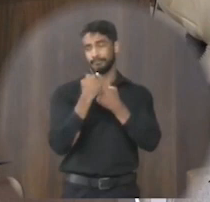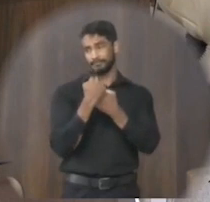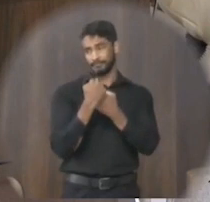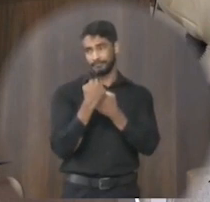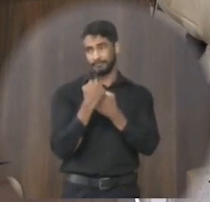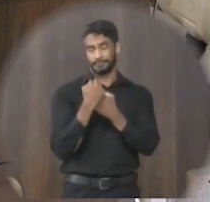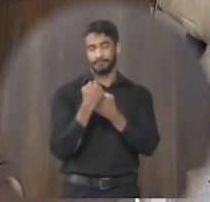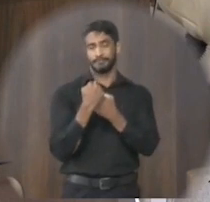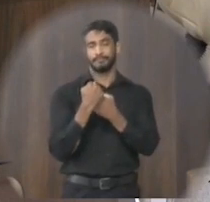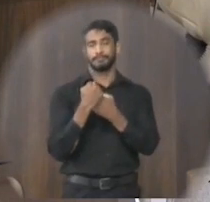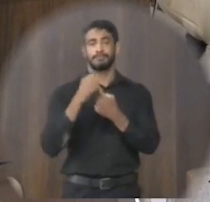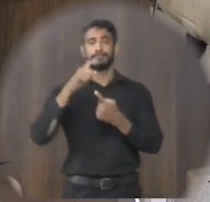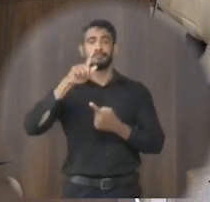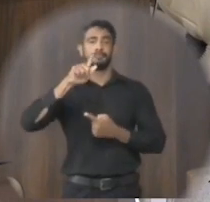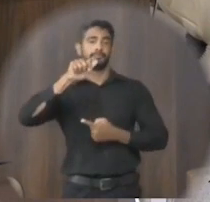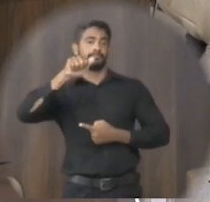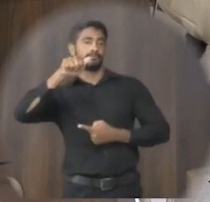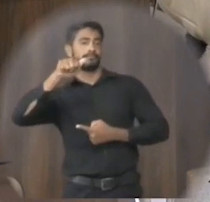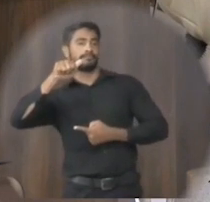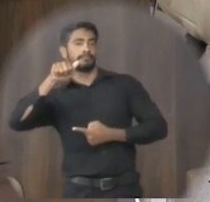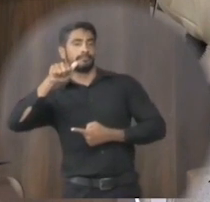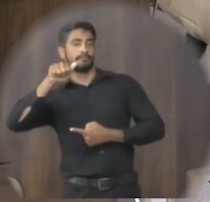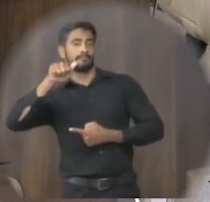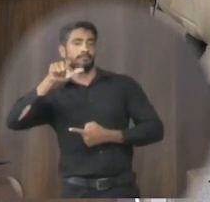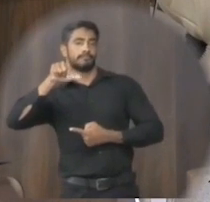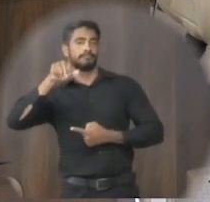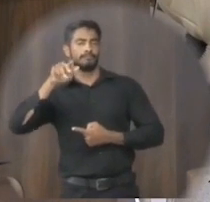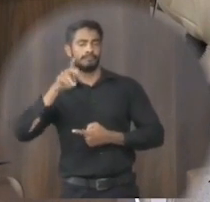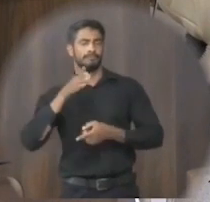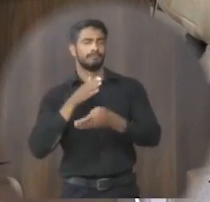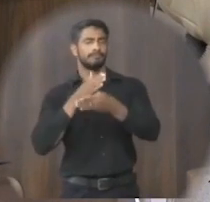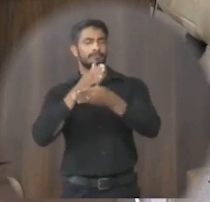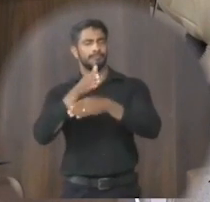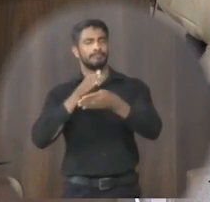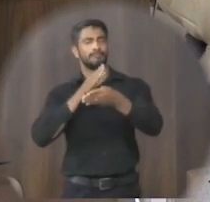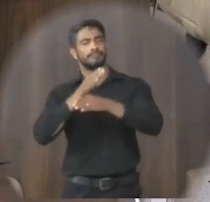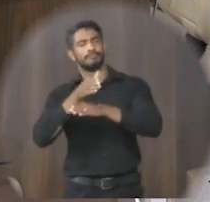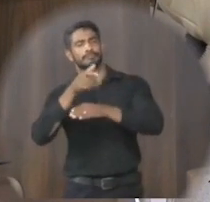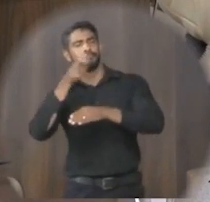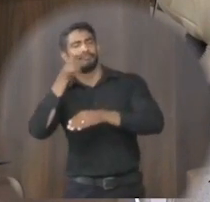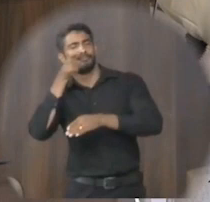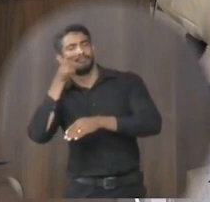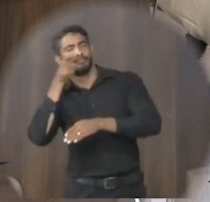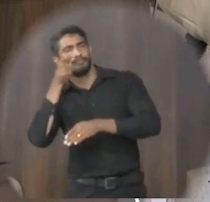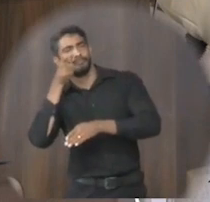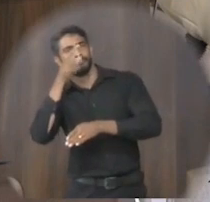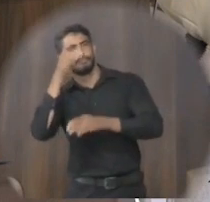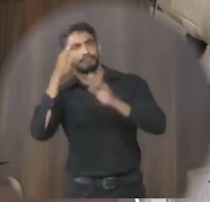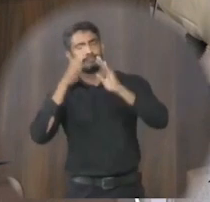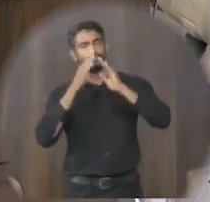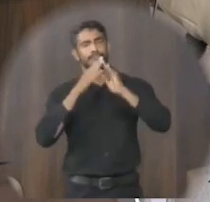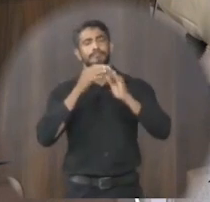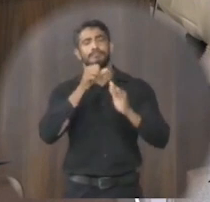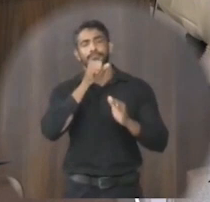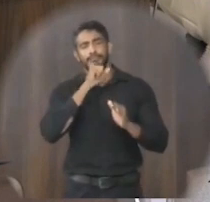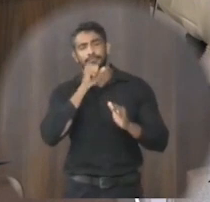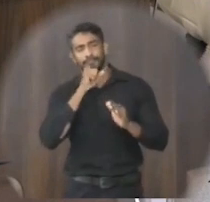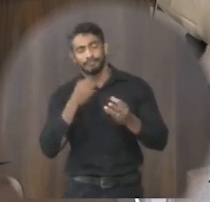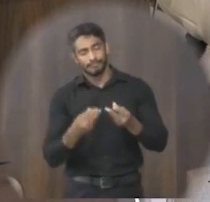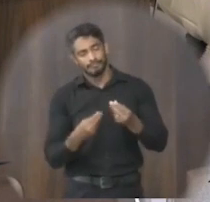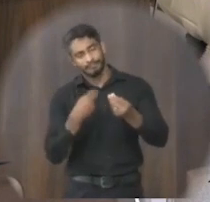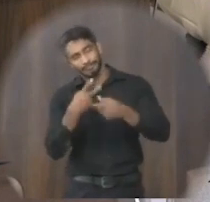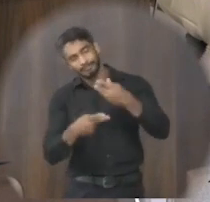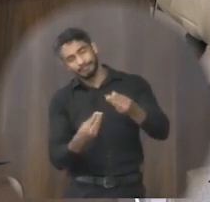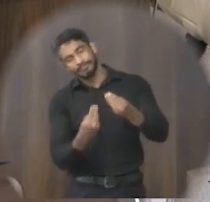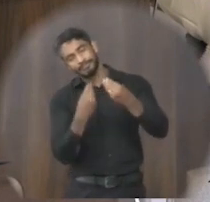galojan ela sempre faz visitas ao asilo levando presentes e às vezes é até consultado lá o que o senhor gostaria de